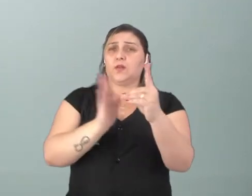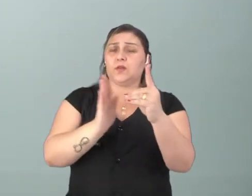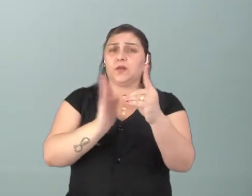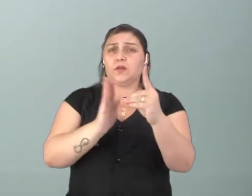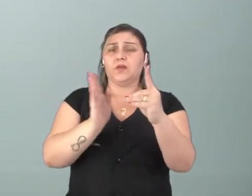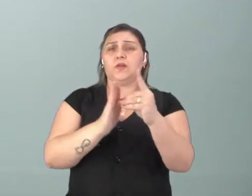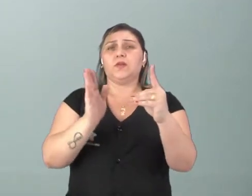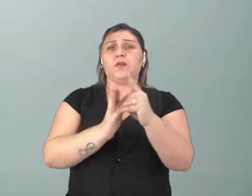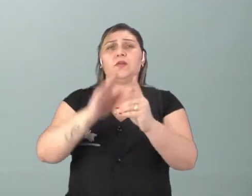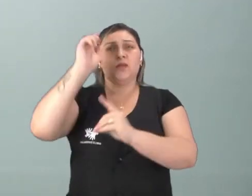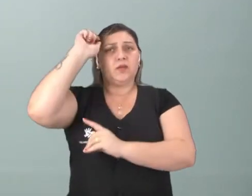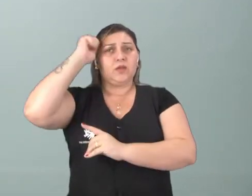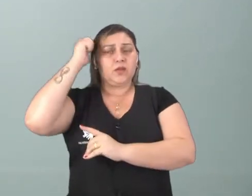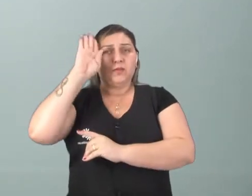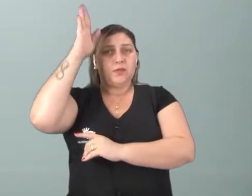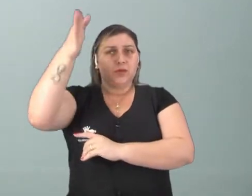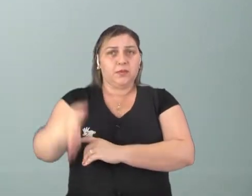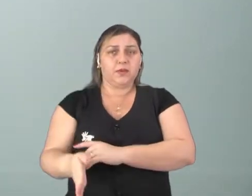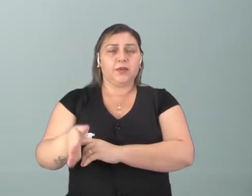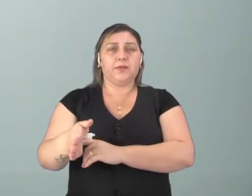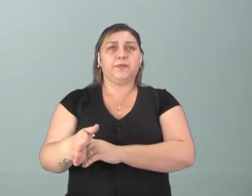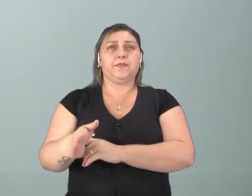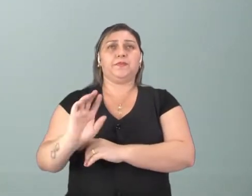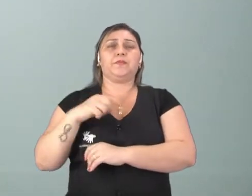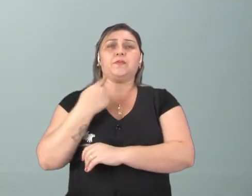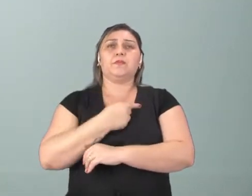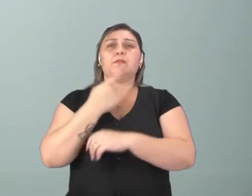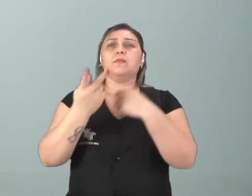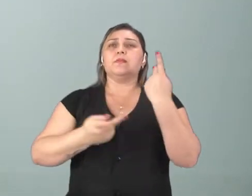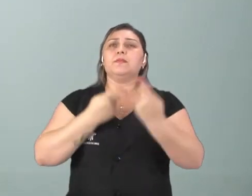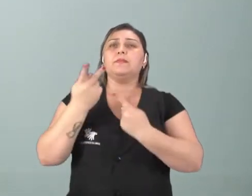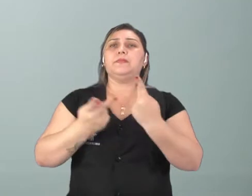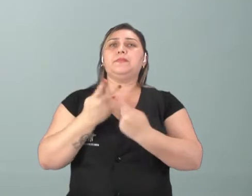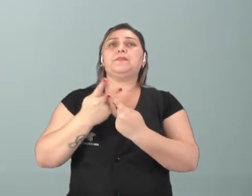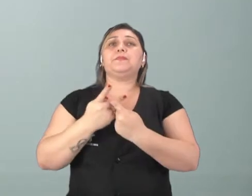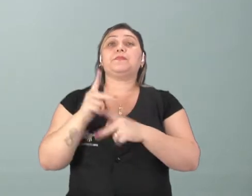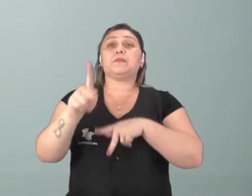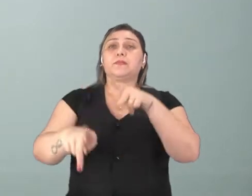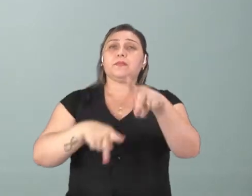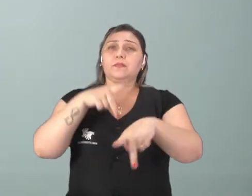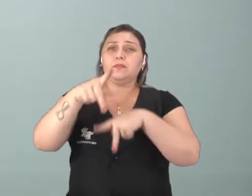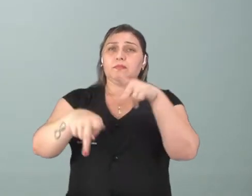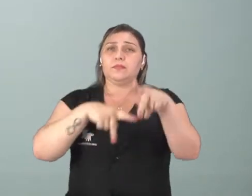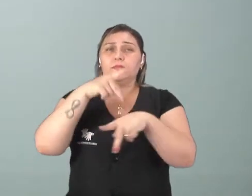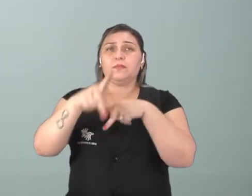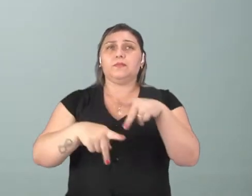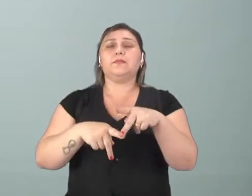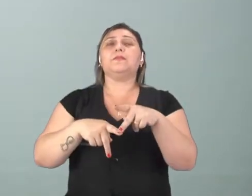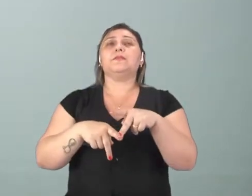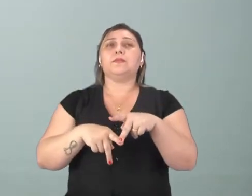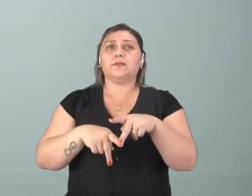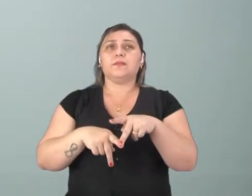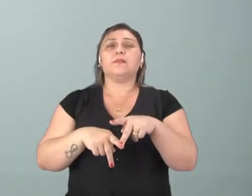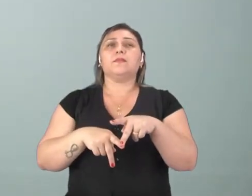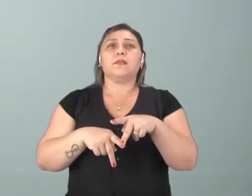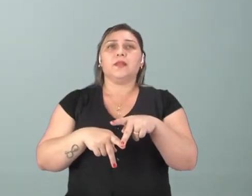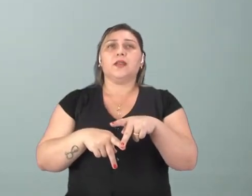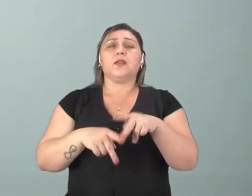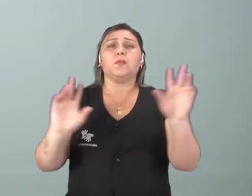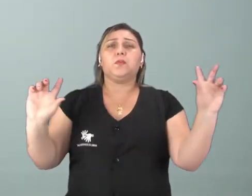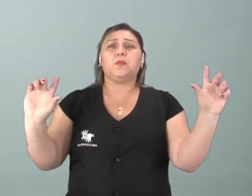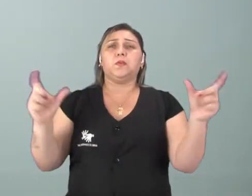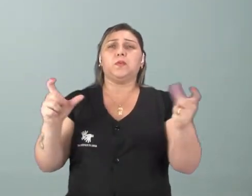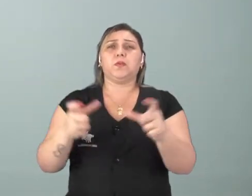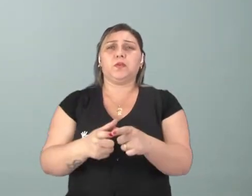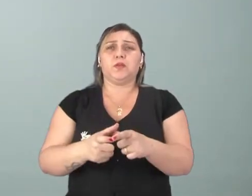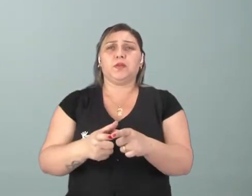e com os negros, principalmente. Quando a gente fala que essas populações, elas são encaixadas no termo de minorias,